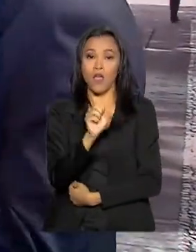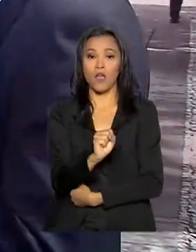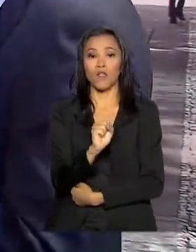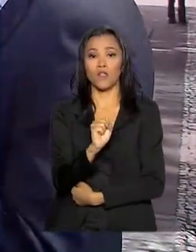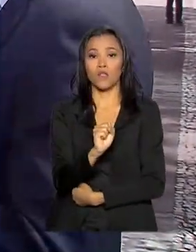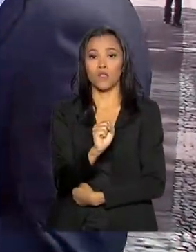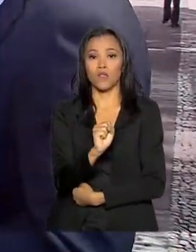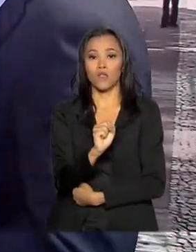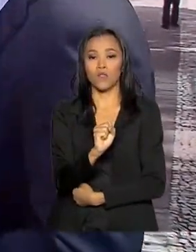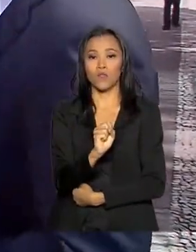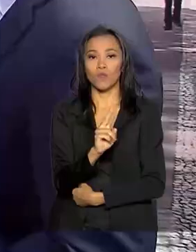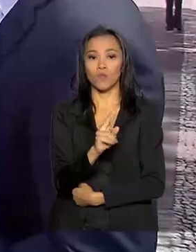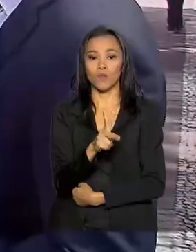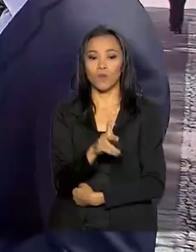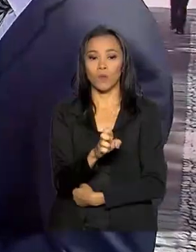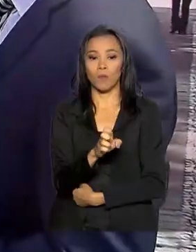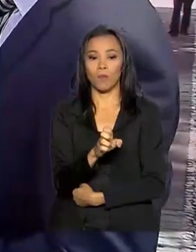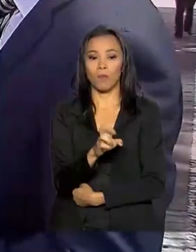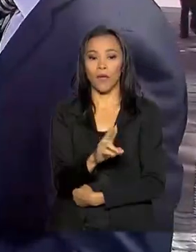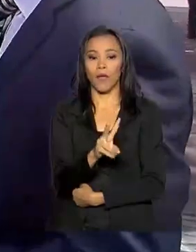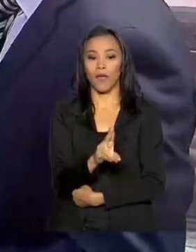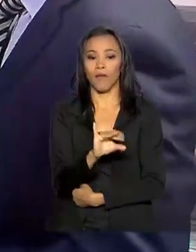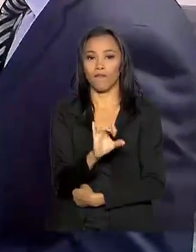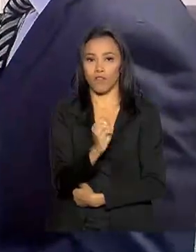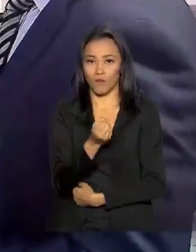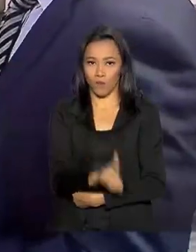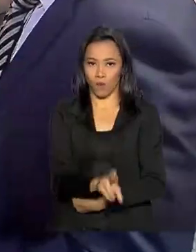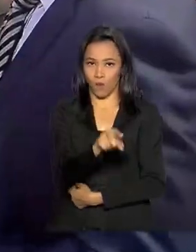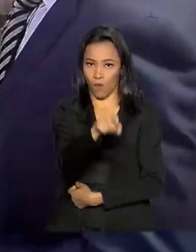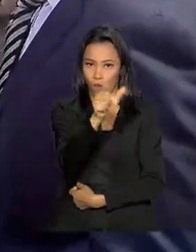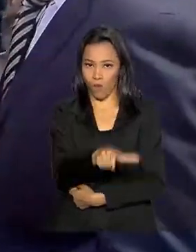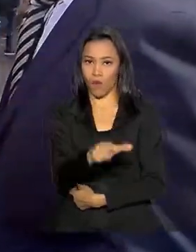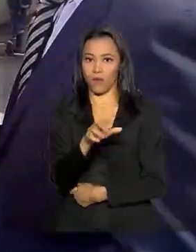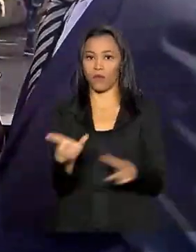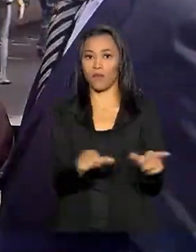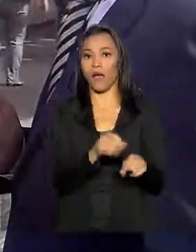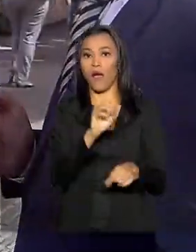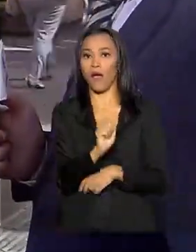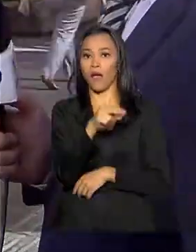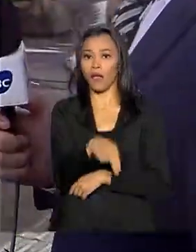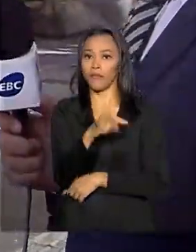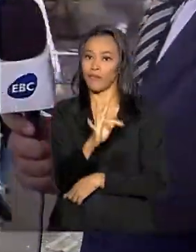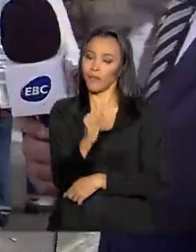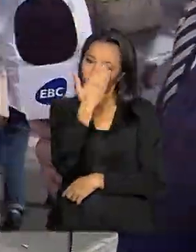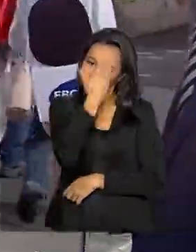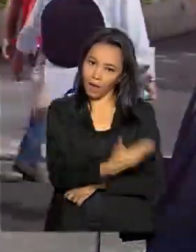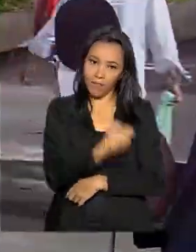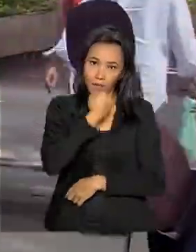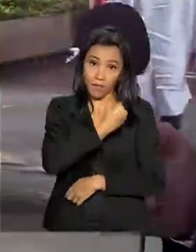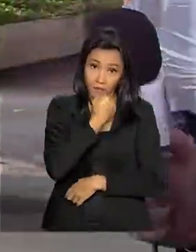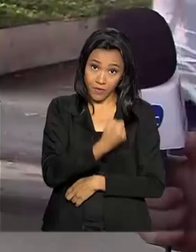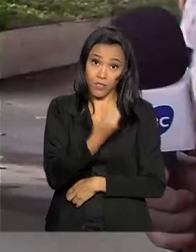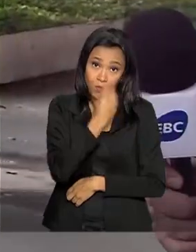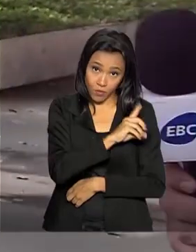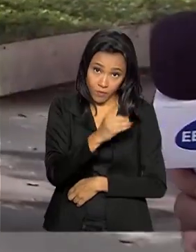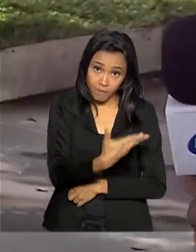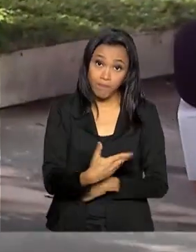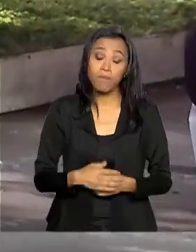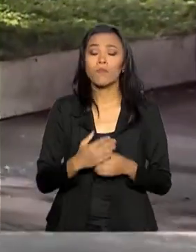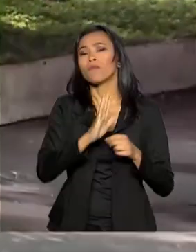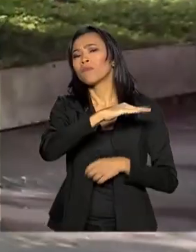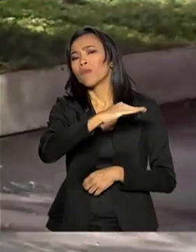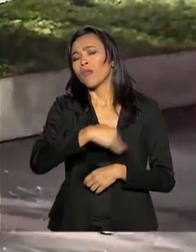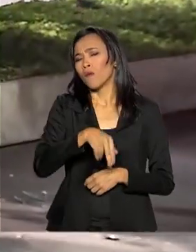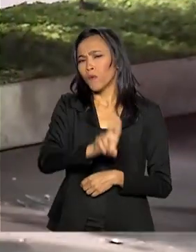da Agência Nacional de Transportes Terrestres. Obrigado pela sua participação, bom dia para você. O uso de